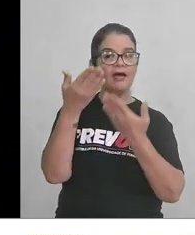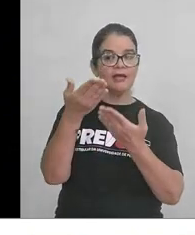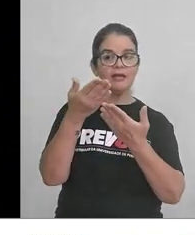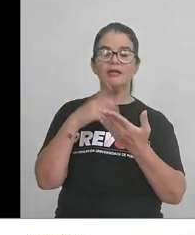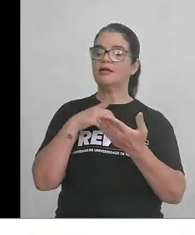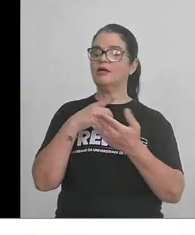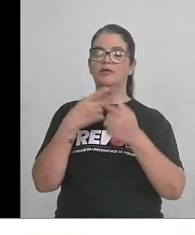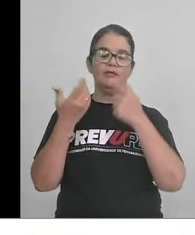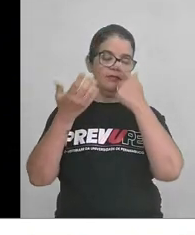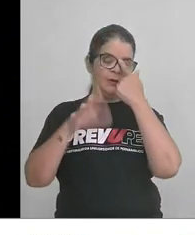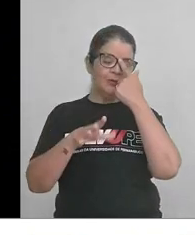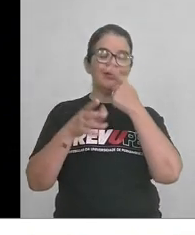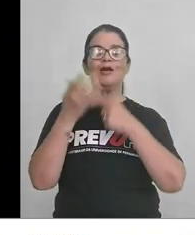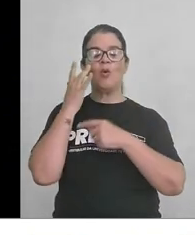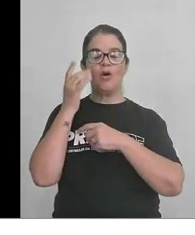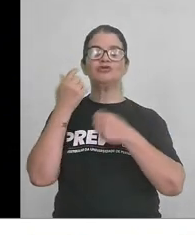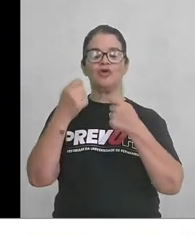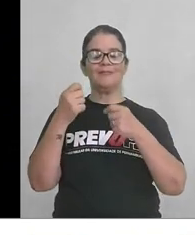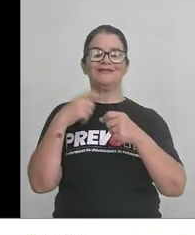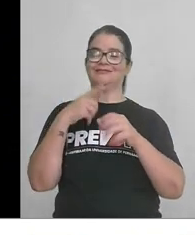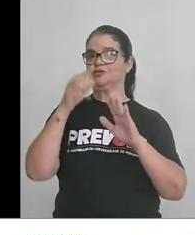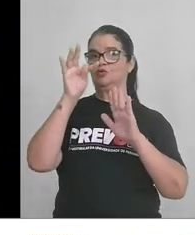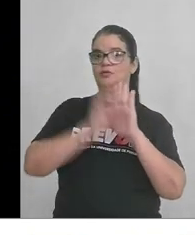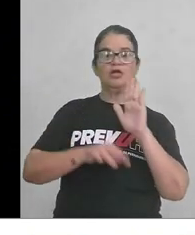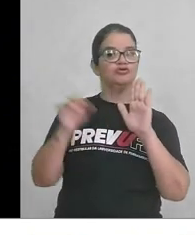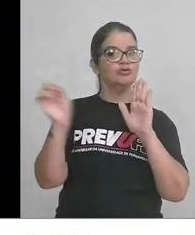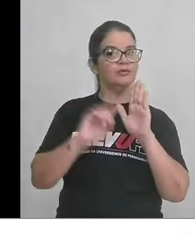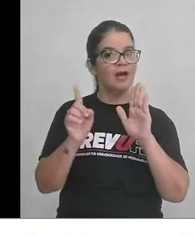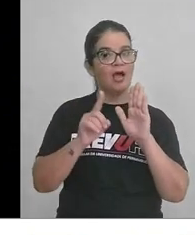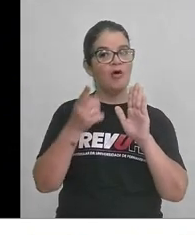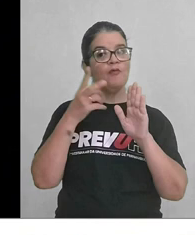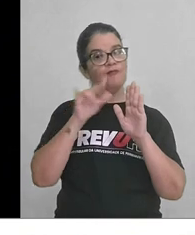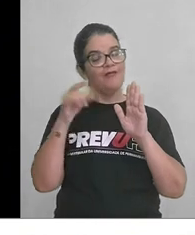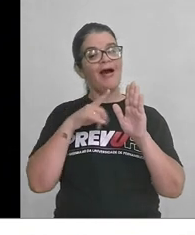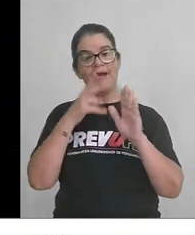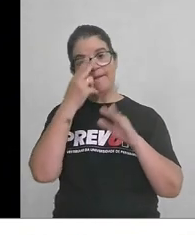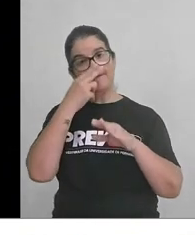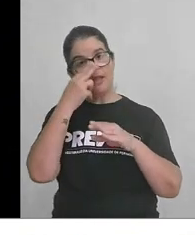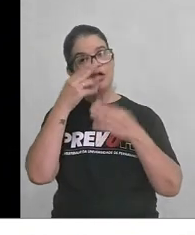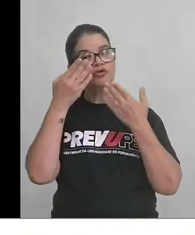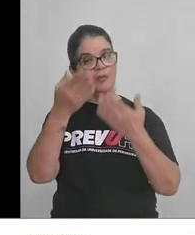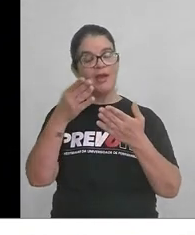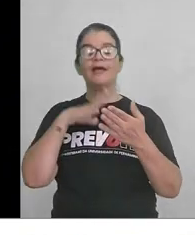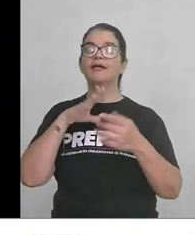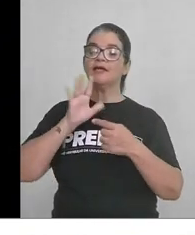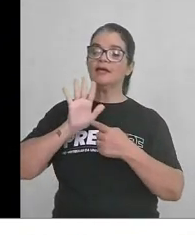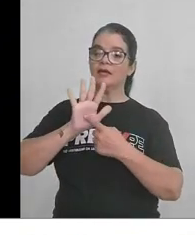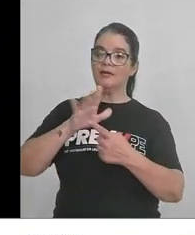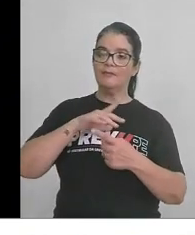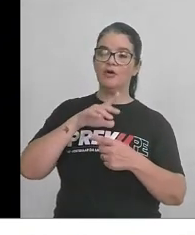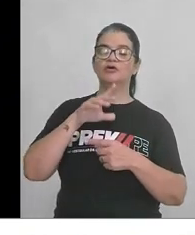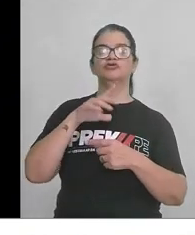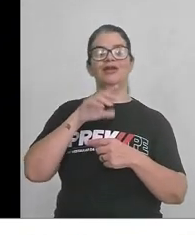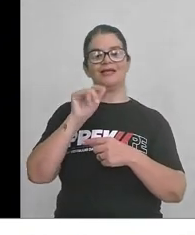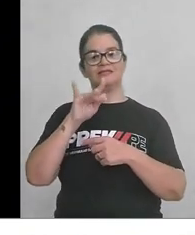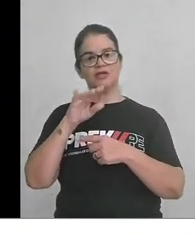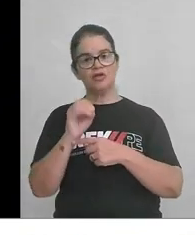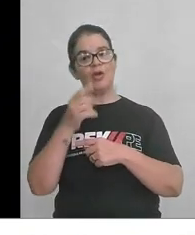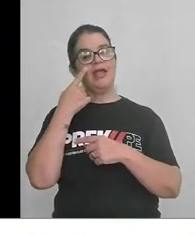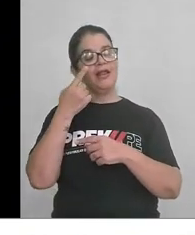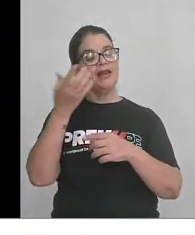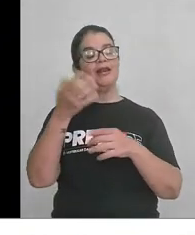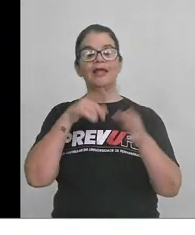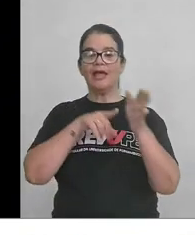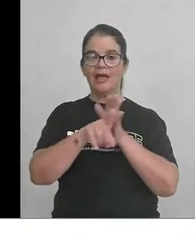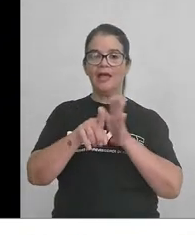já é para o cara ficar, eita, eu acho que eu tenho que ir lá no texto. Não. Vai aqui mesmo. Que se refere ao acento diacrítico. Então, ele quer a questão dos